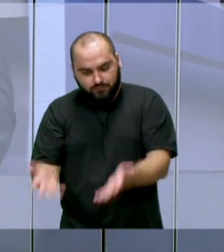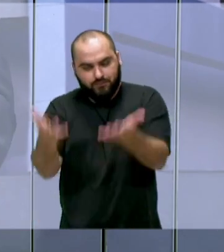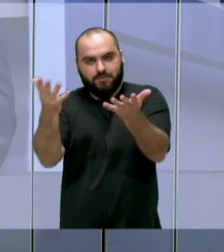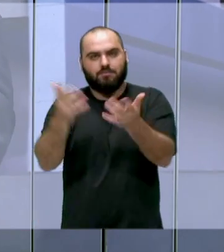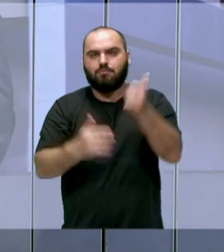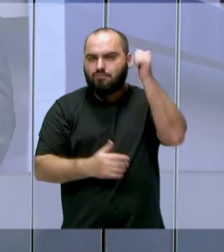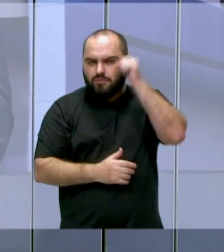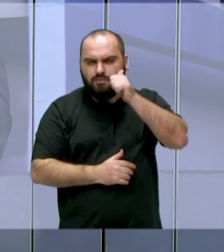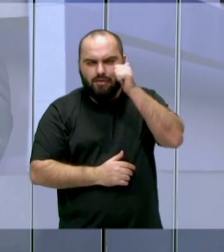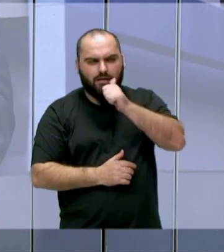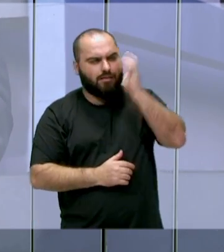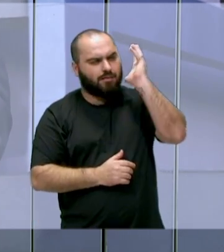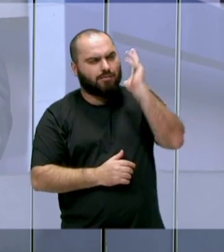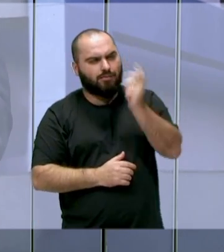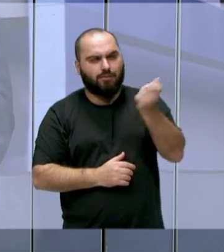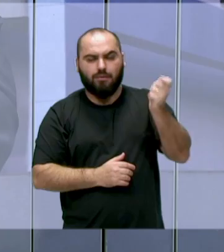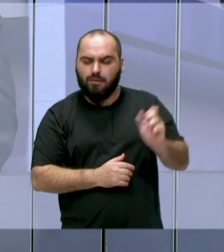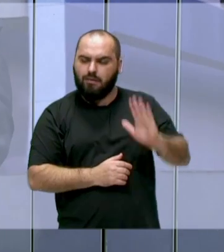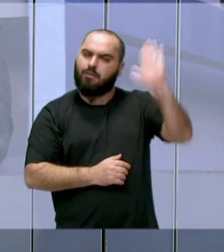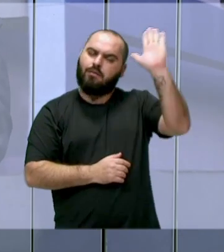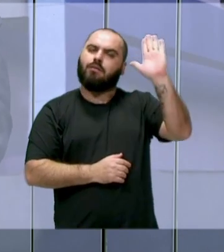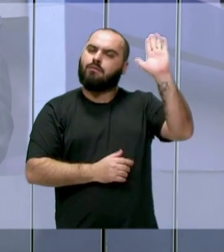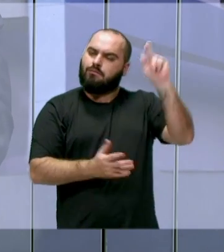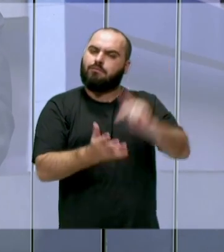mas as mulheres, a todos, virem candidatos.